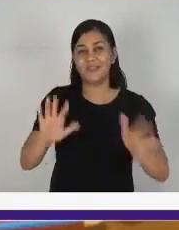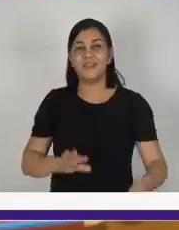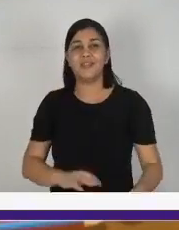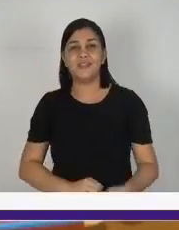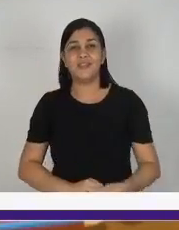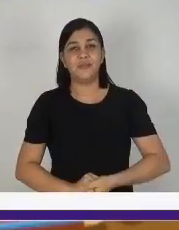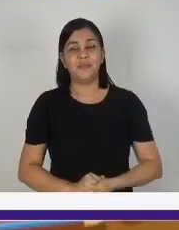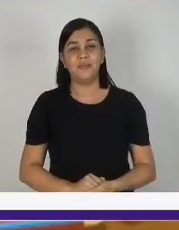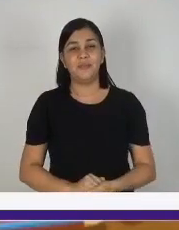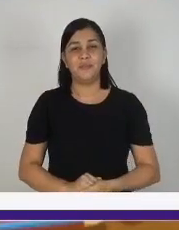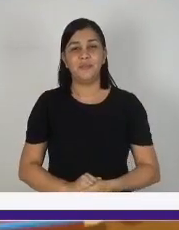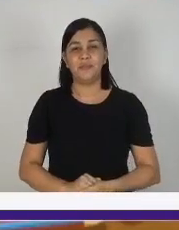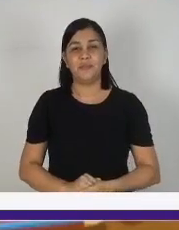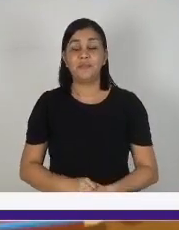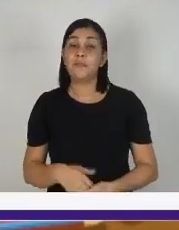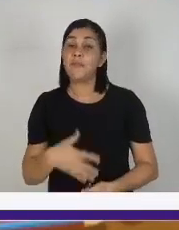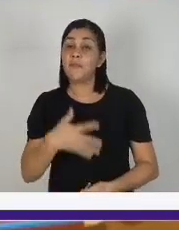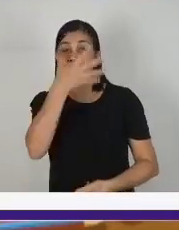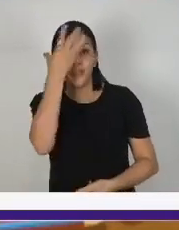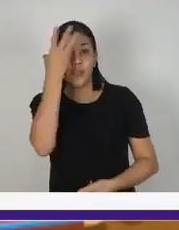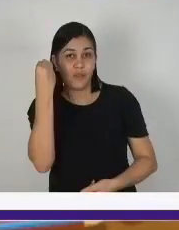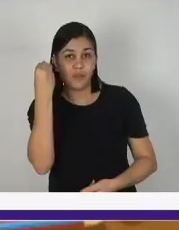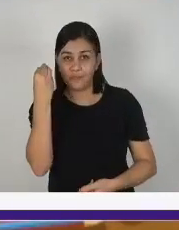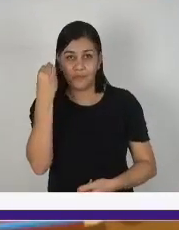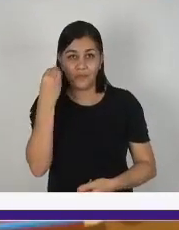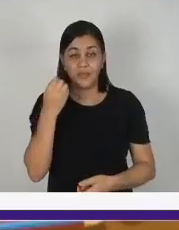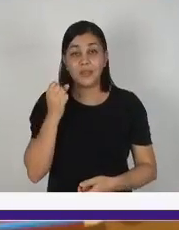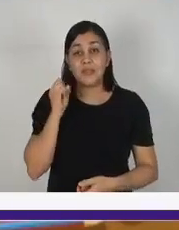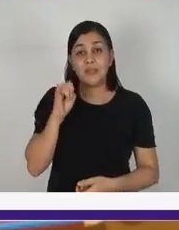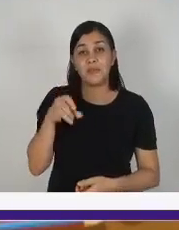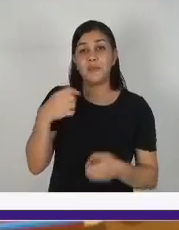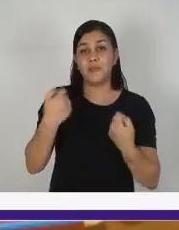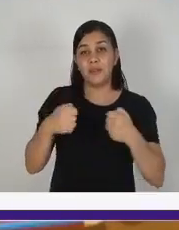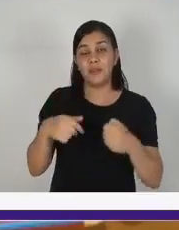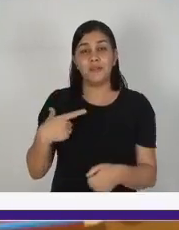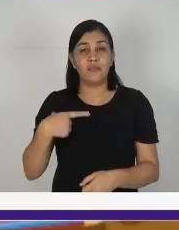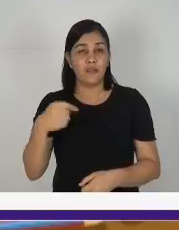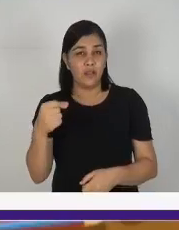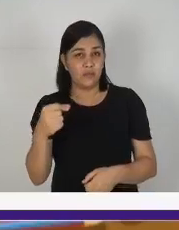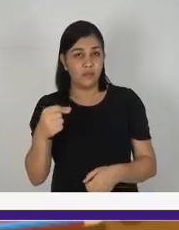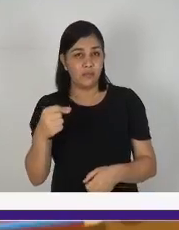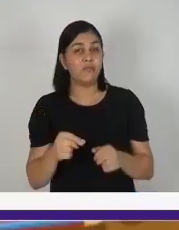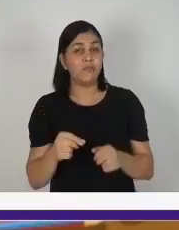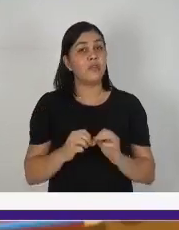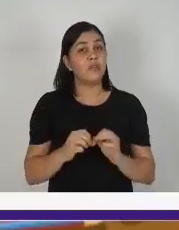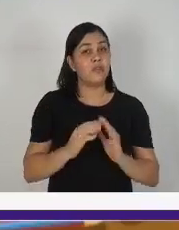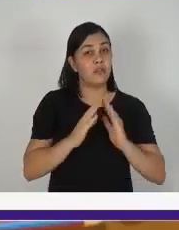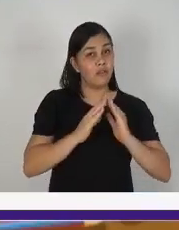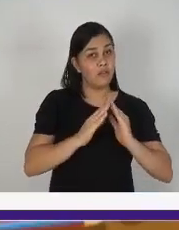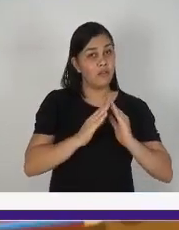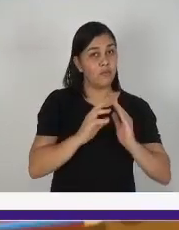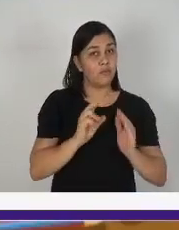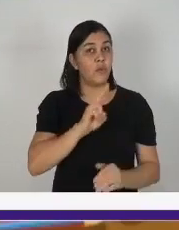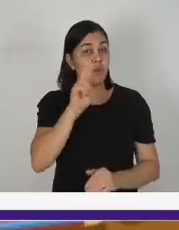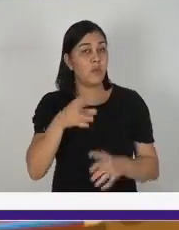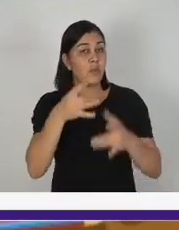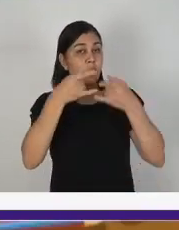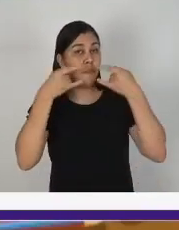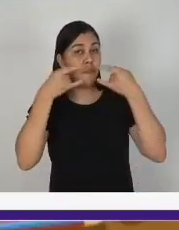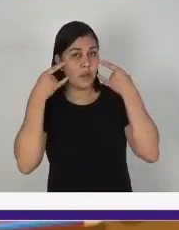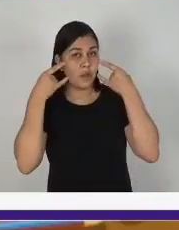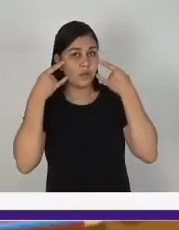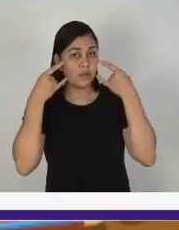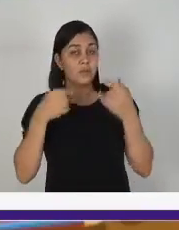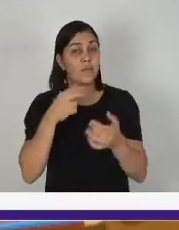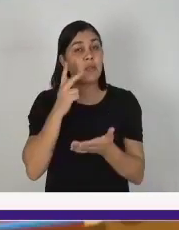Não se esqueça, se precisar sair de casa, use a máscara, leve o álcool em gel para sempre higienizar